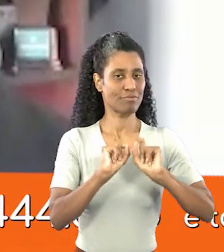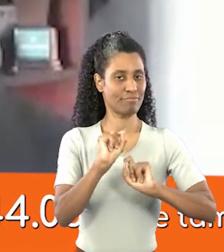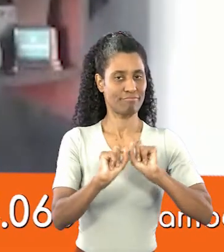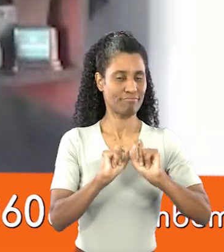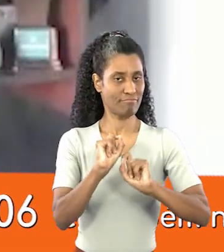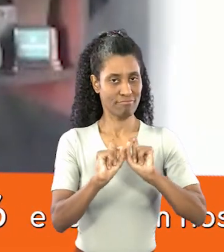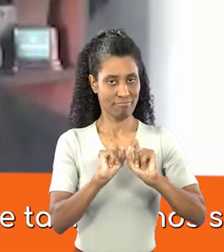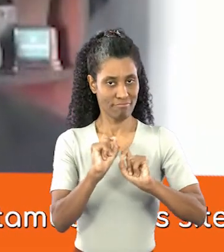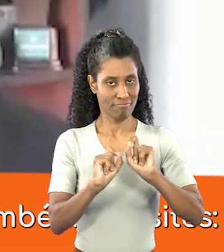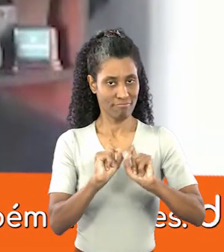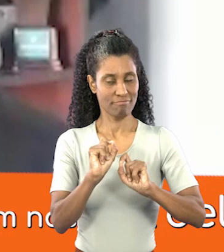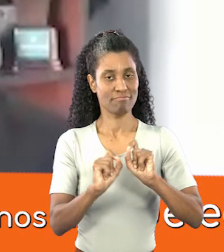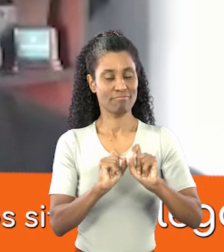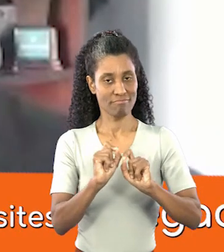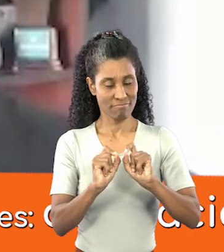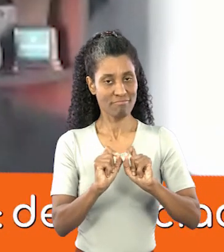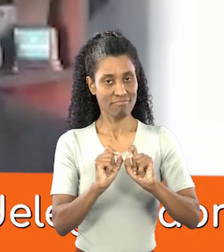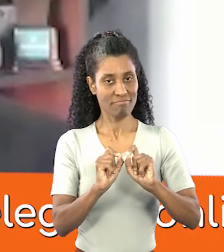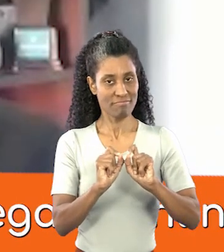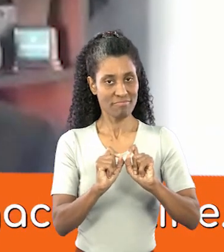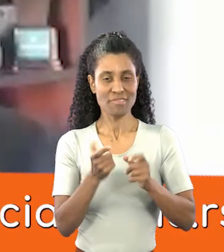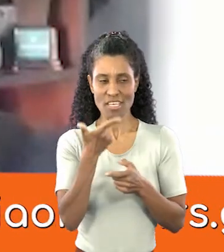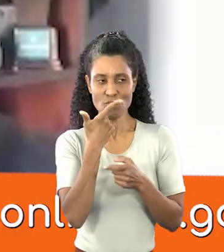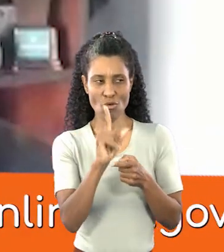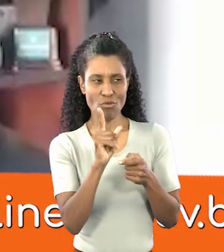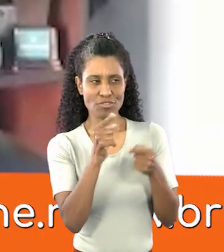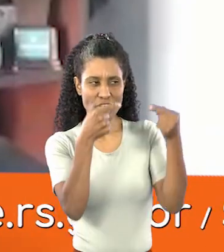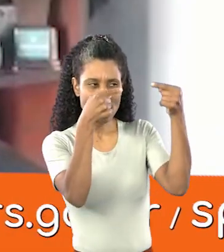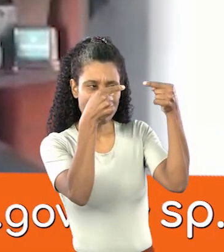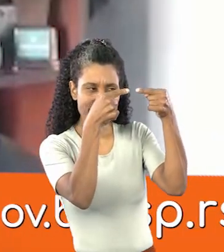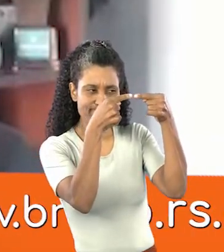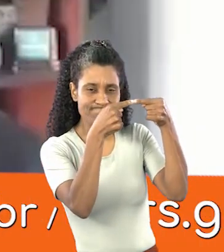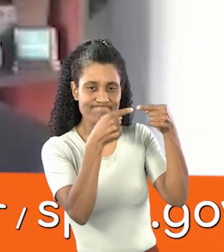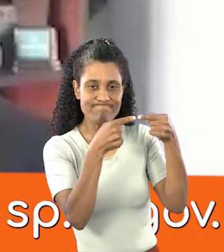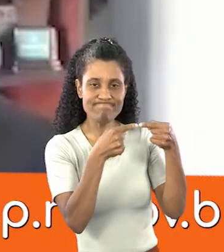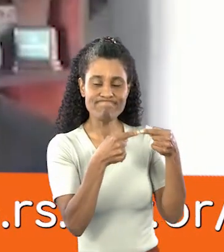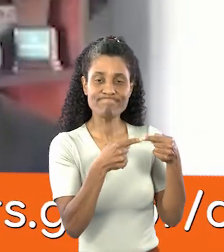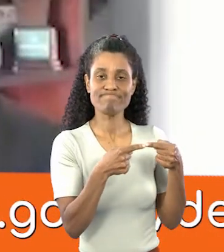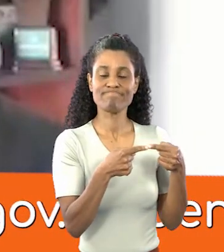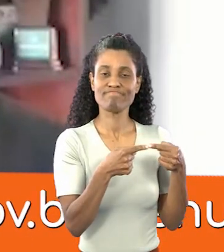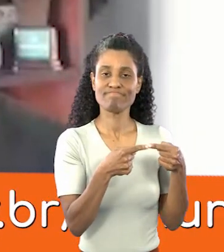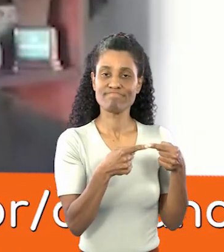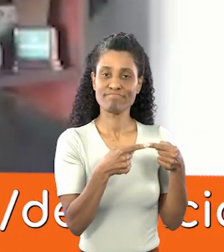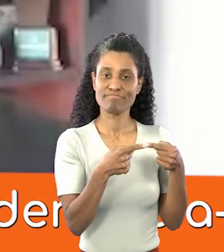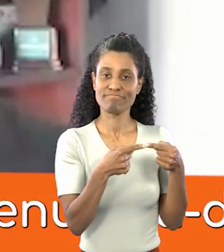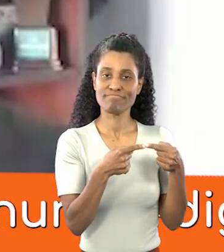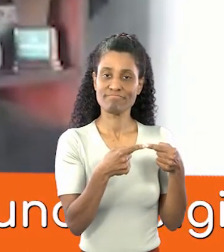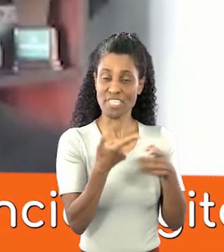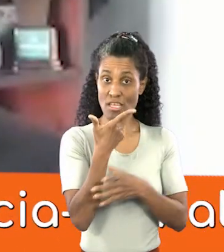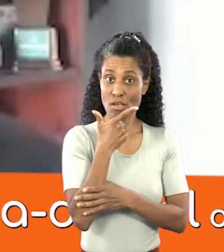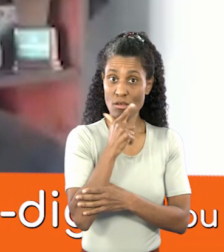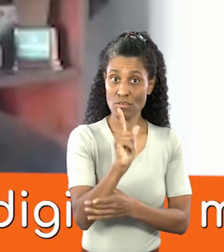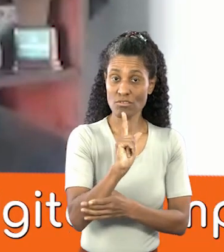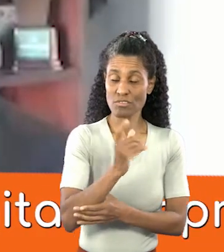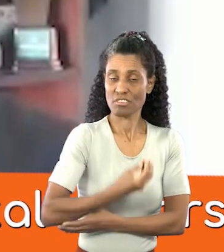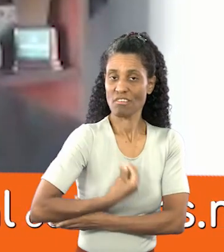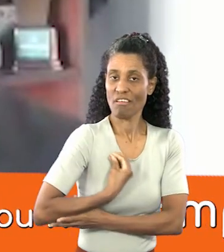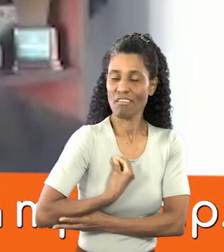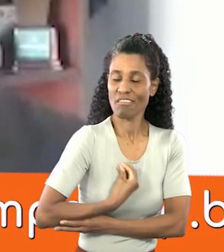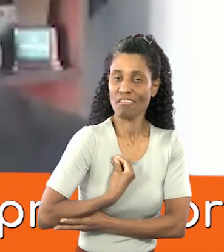a gente sintoniza e consegue conviver